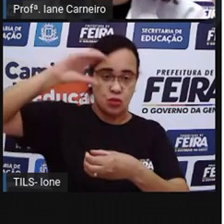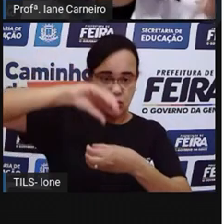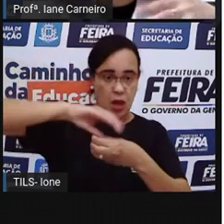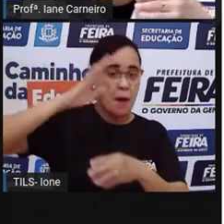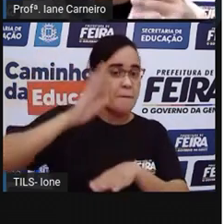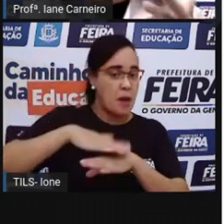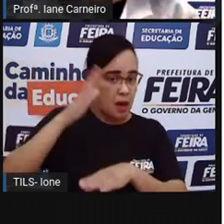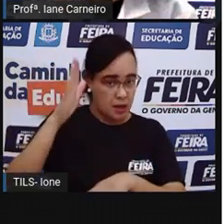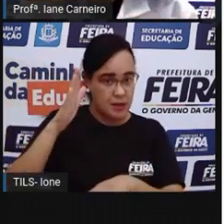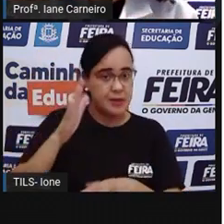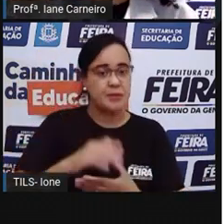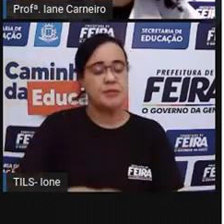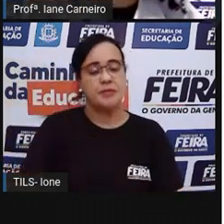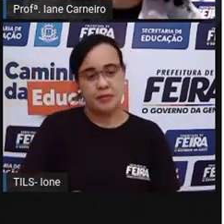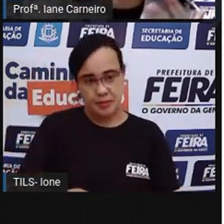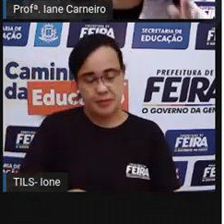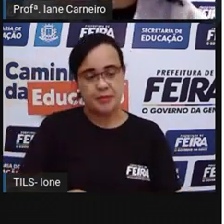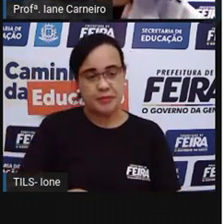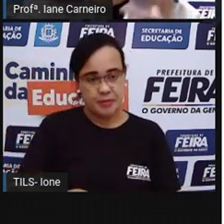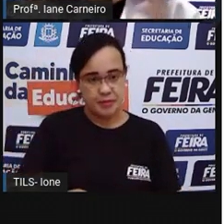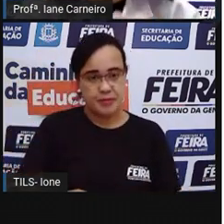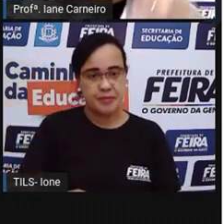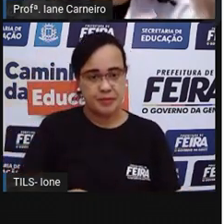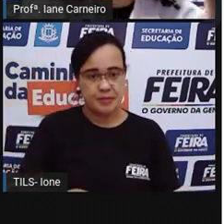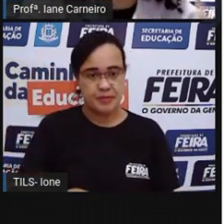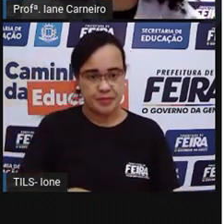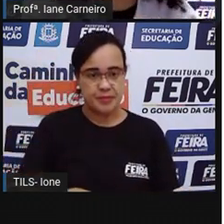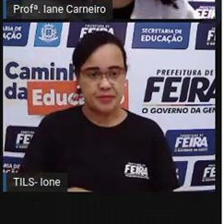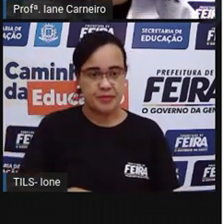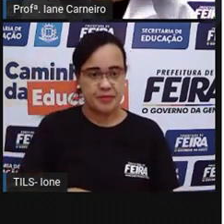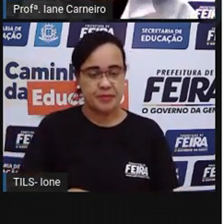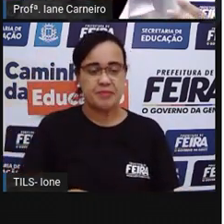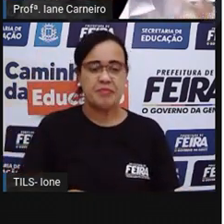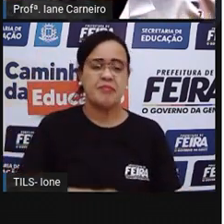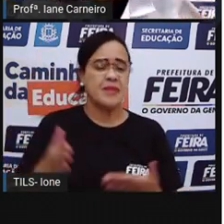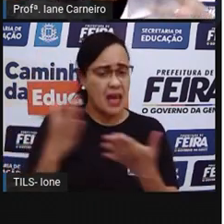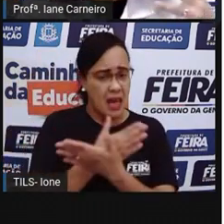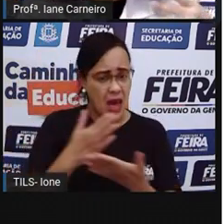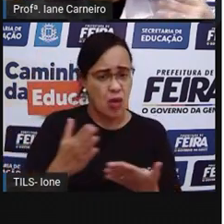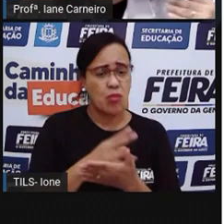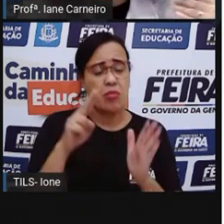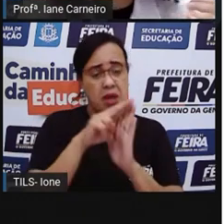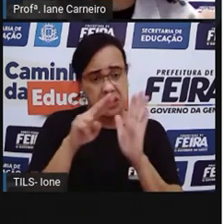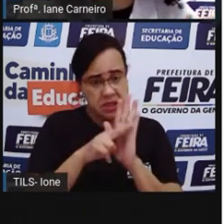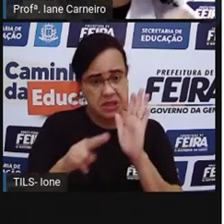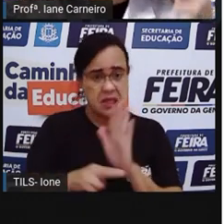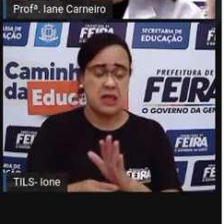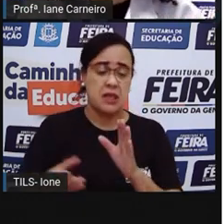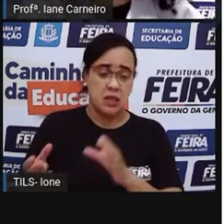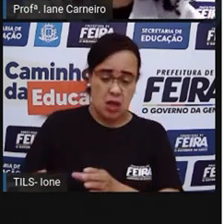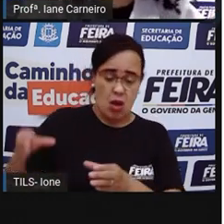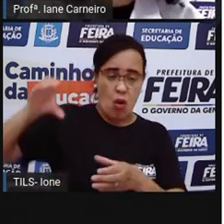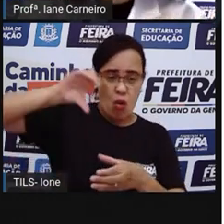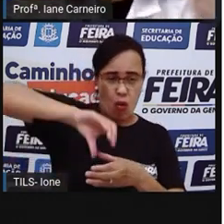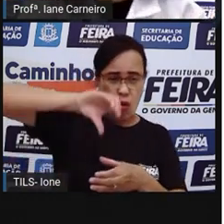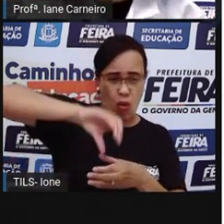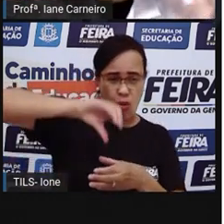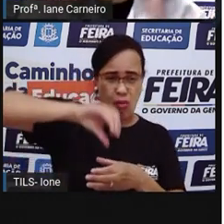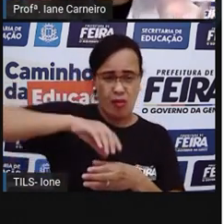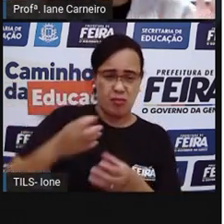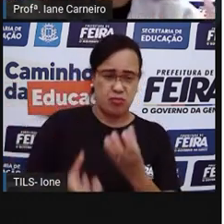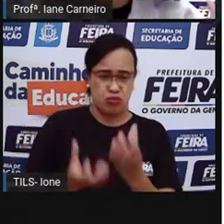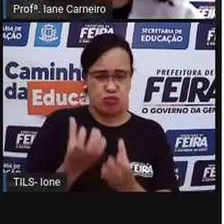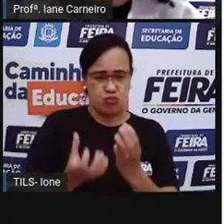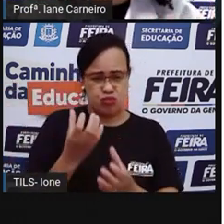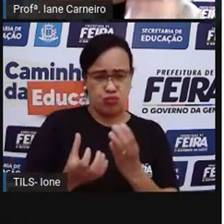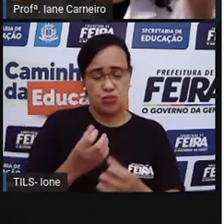aí tem receita que manda a gente colocar fermento. Tem receita que manda a gente colocar maizena. Tem